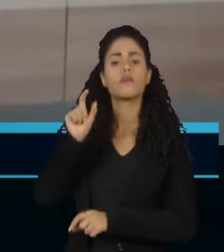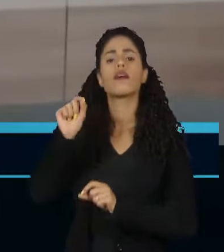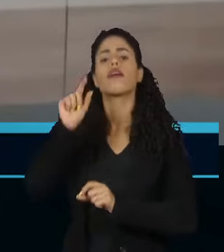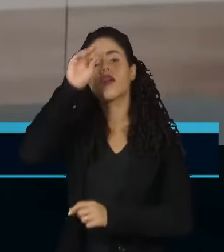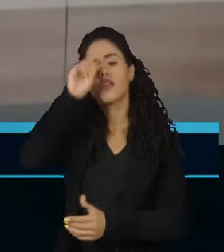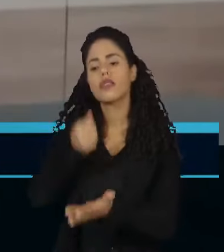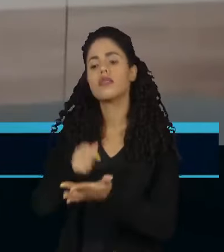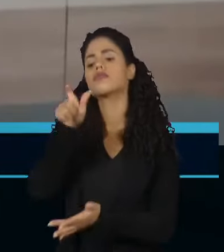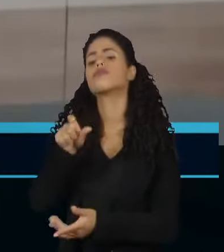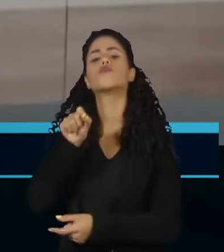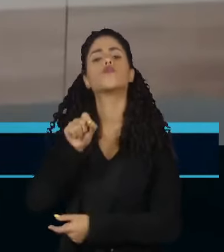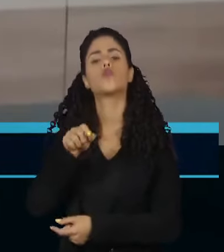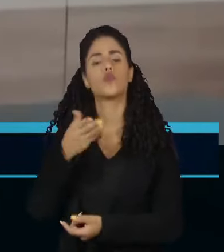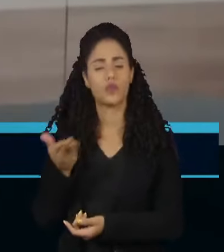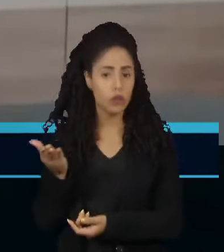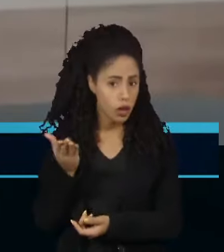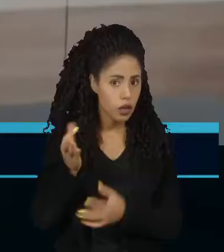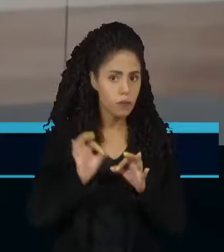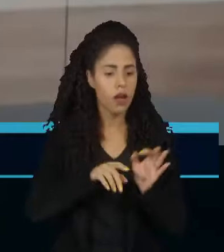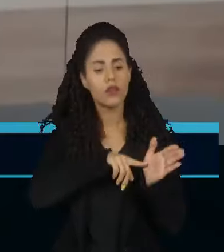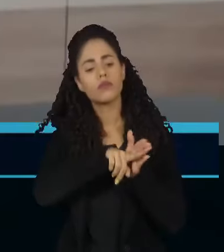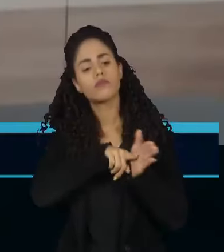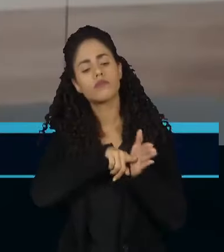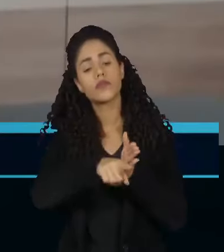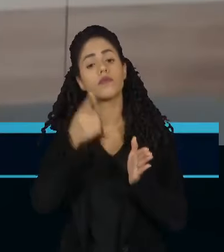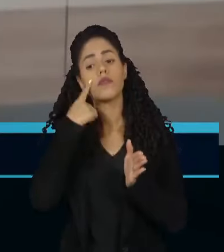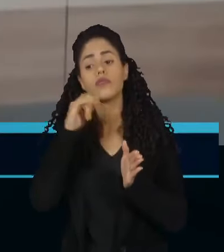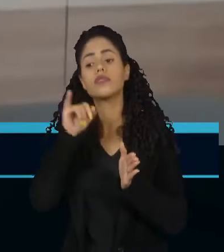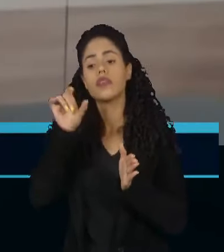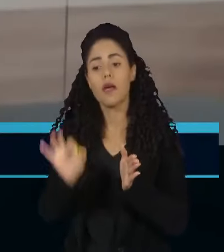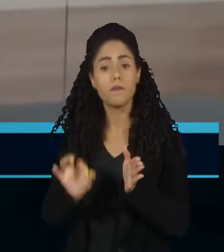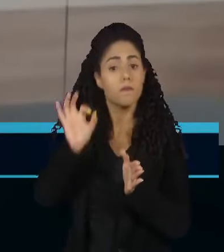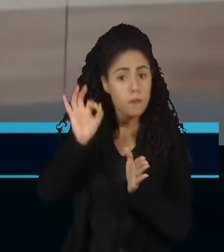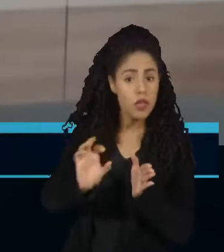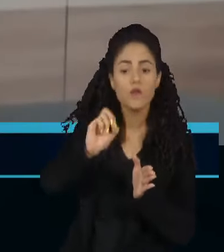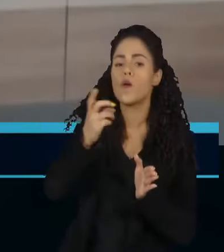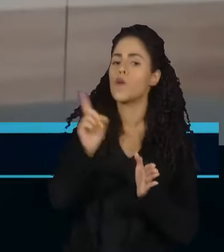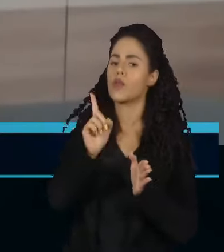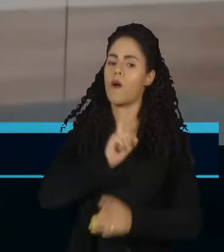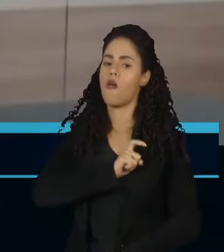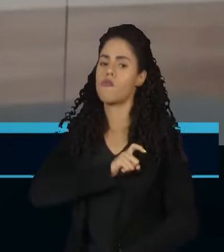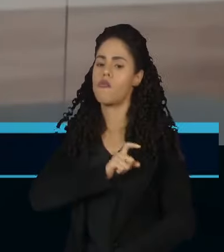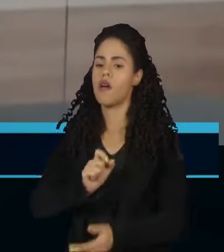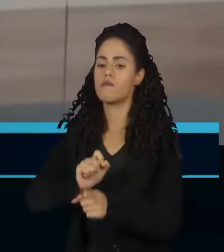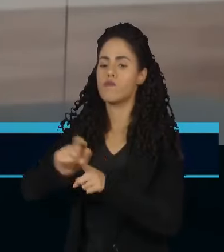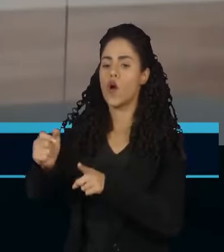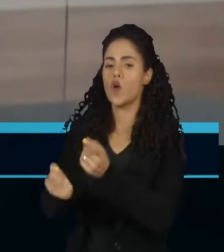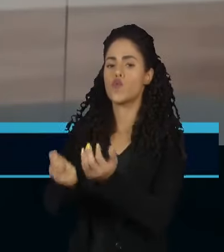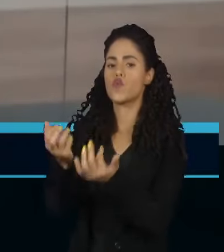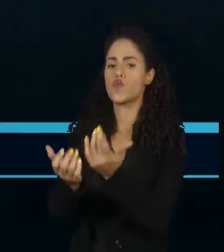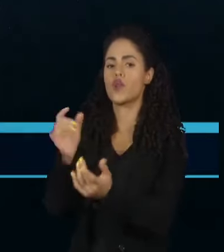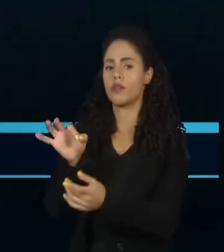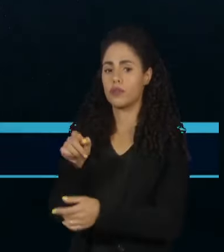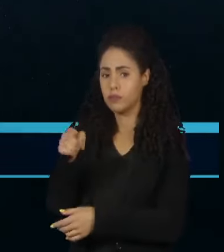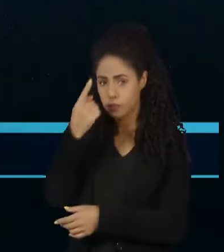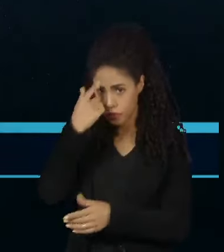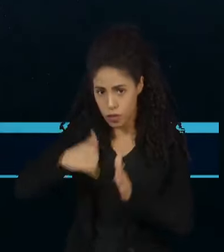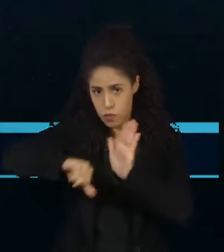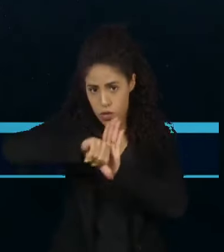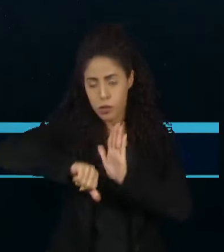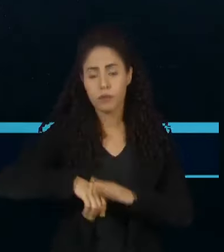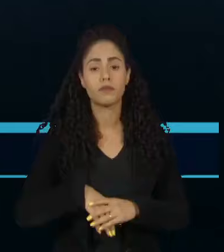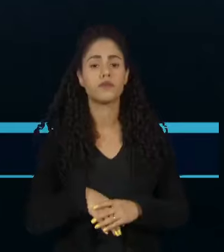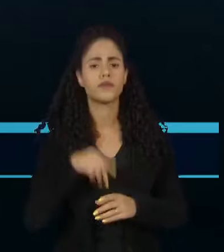decidir é o próprio inquérito. A investigação é que vai decidir se é ou não criminoso. Uma